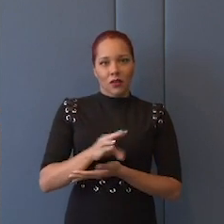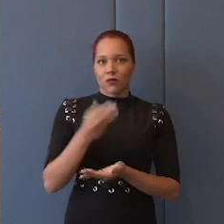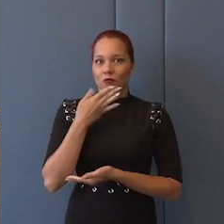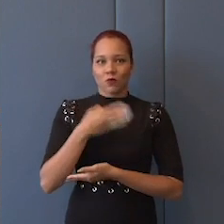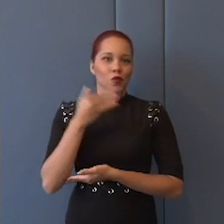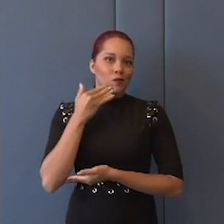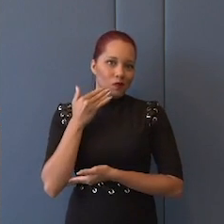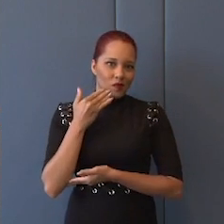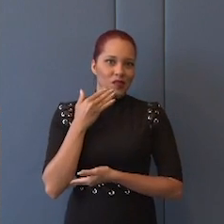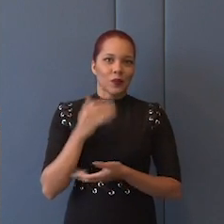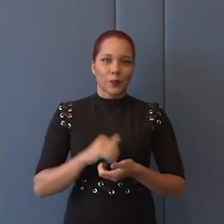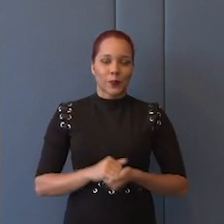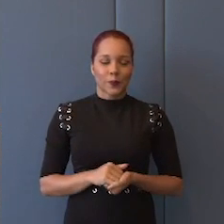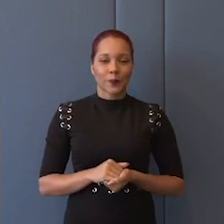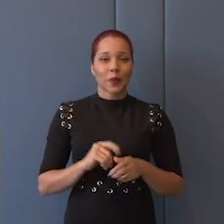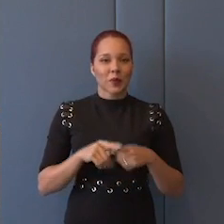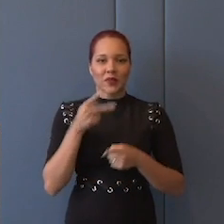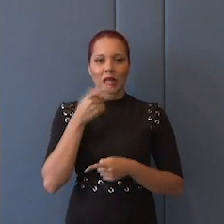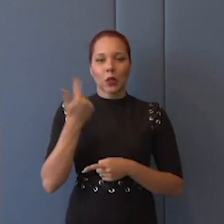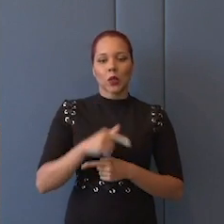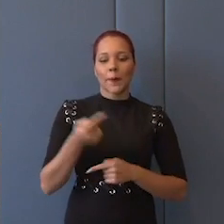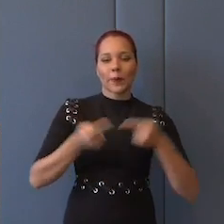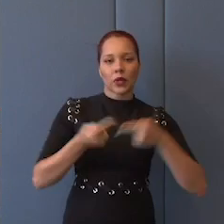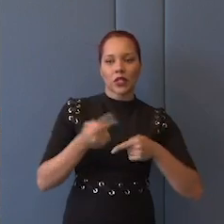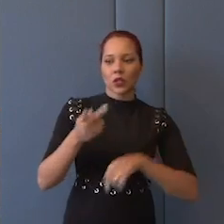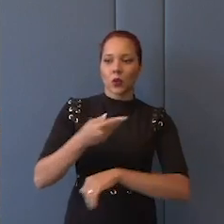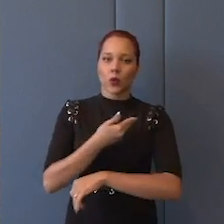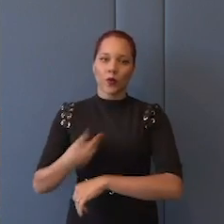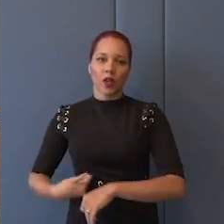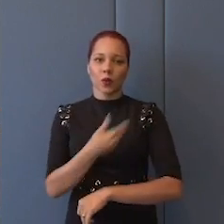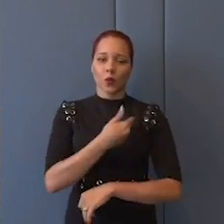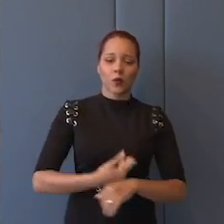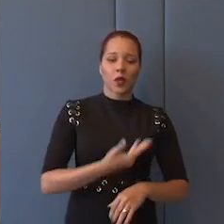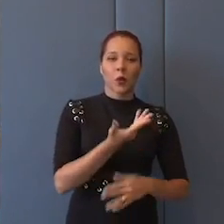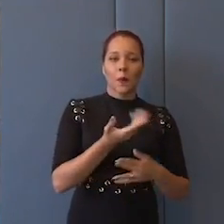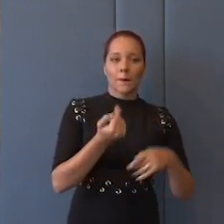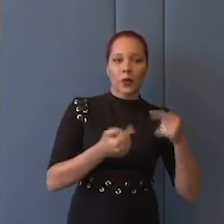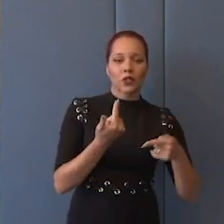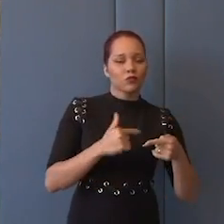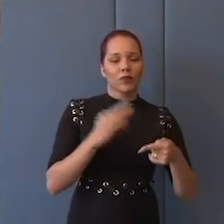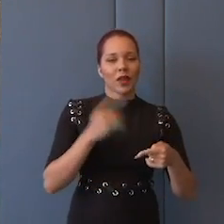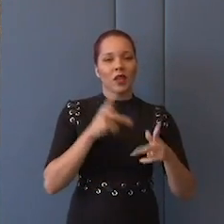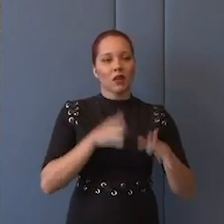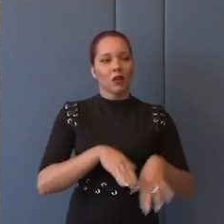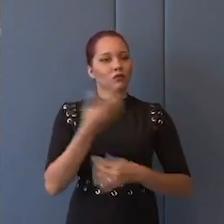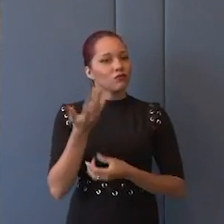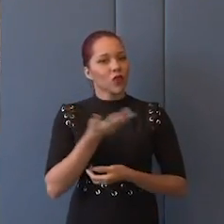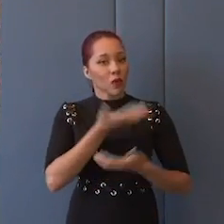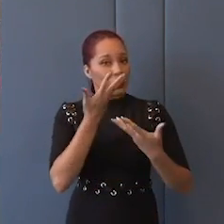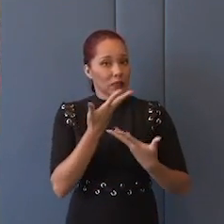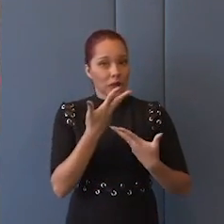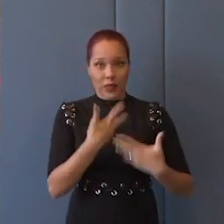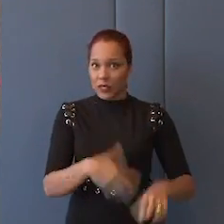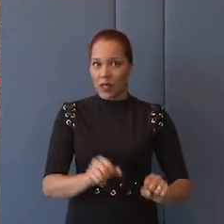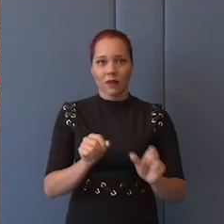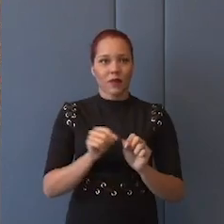dizer que não existe política entre governos, só entre Estados, isso é se recusar a fazer política. Isso é